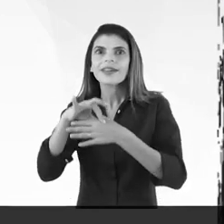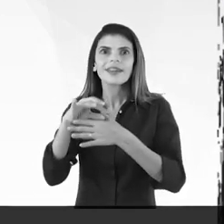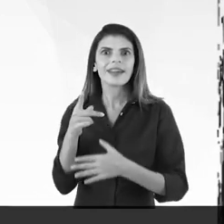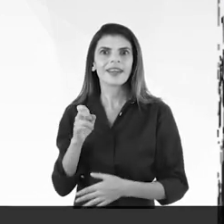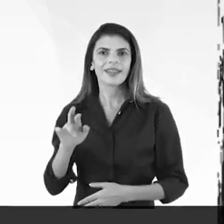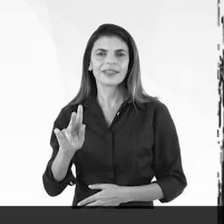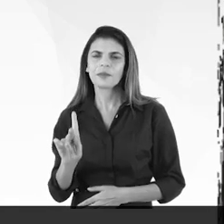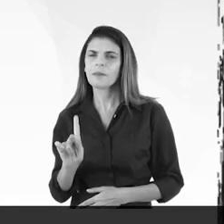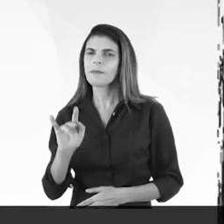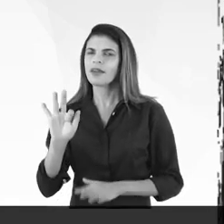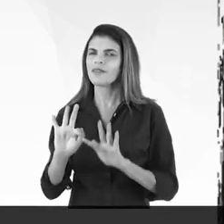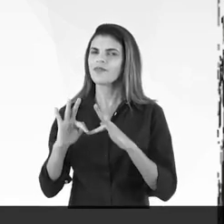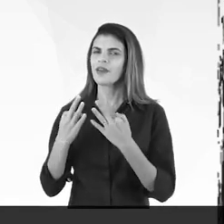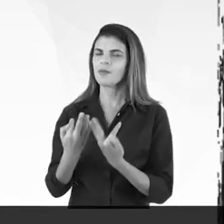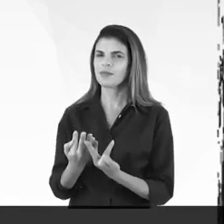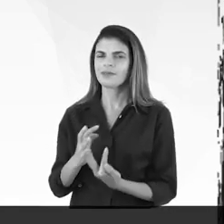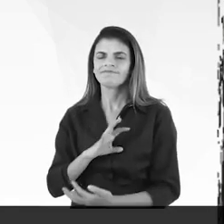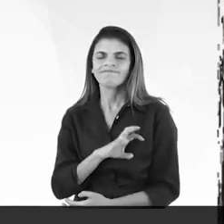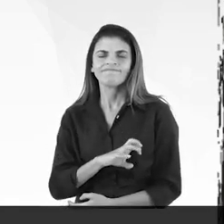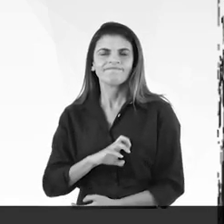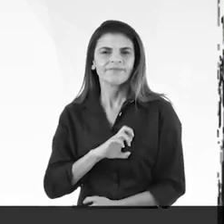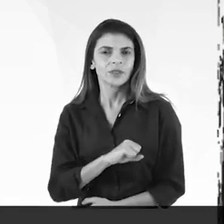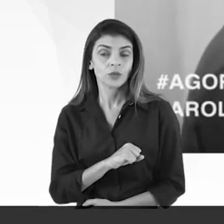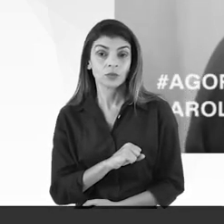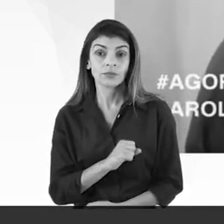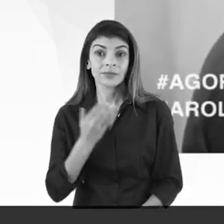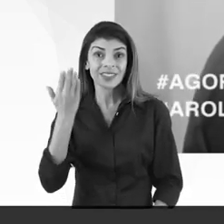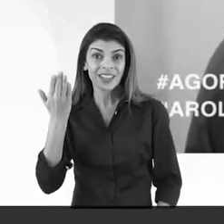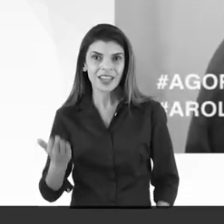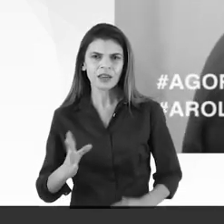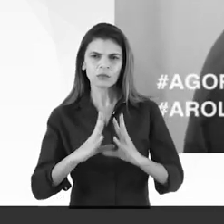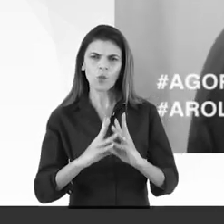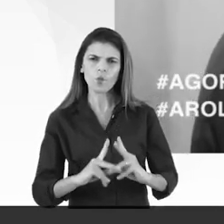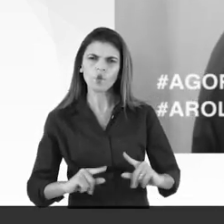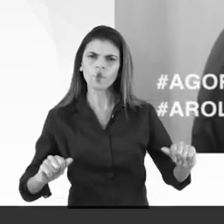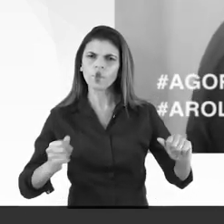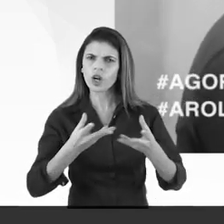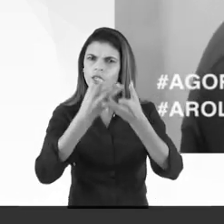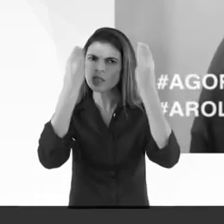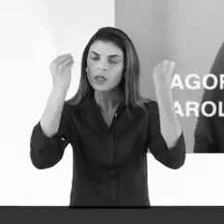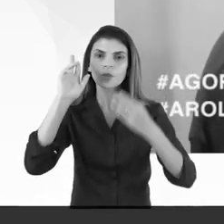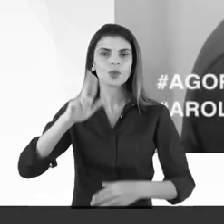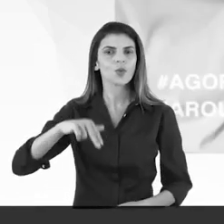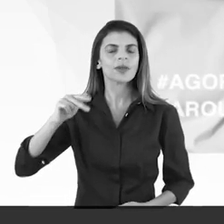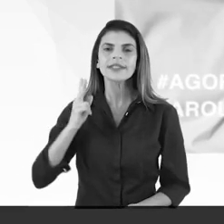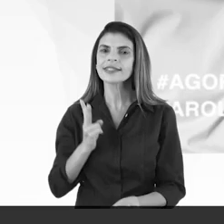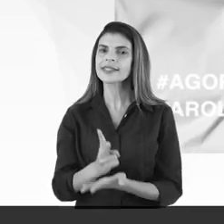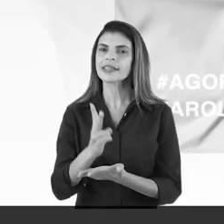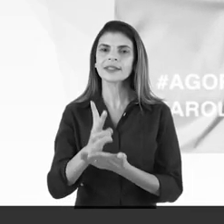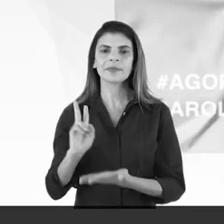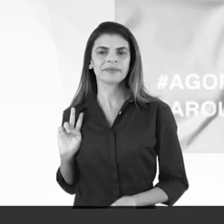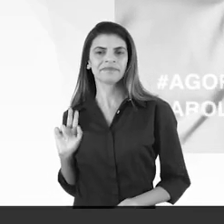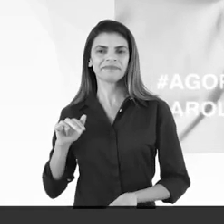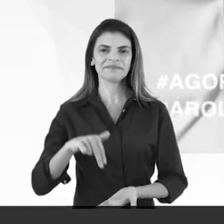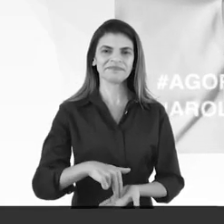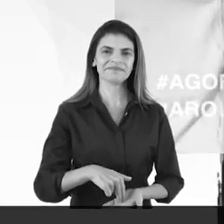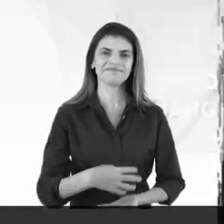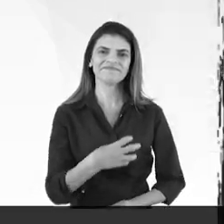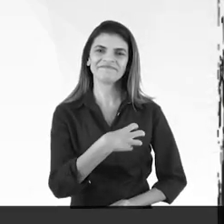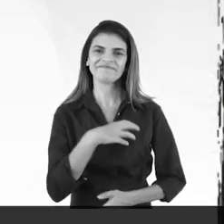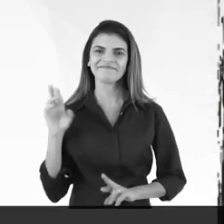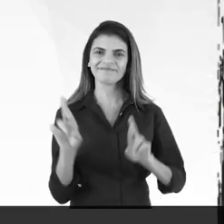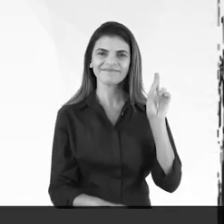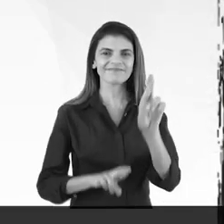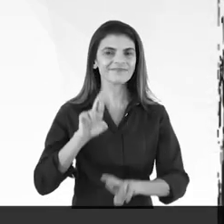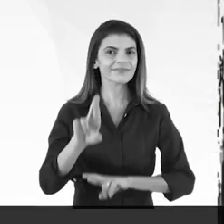apaixonado e um pai de família. Entretanto, a voz dele não se calará, continuará a ser ouvida através de nossos